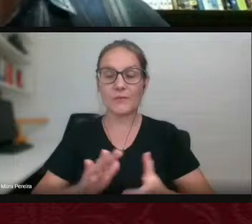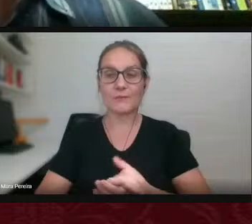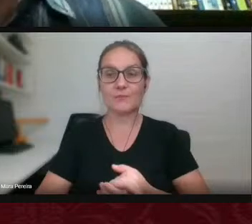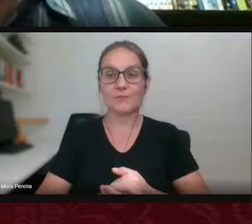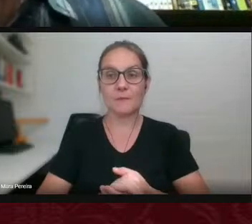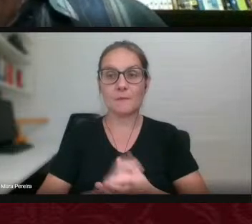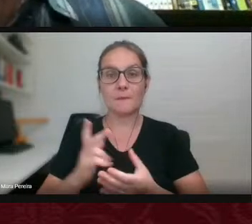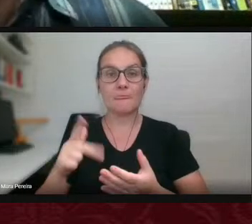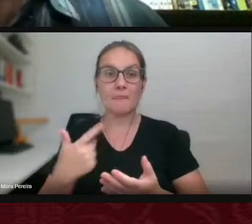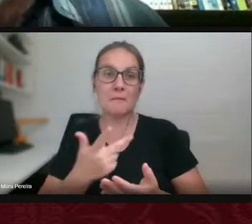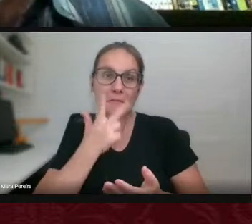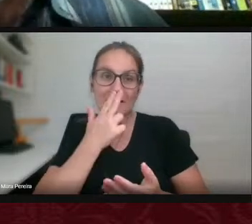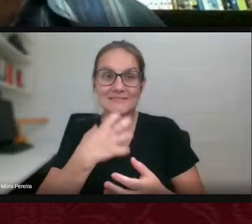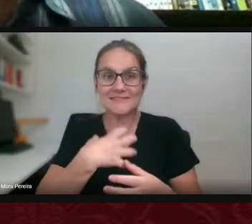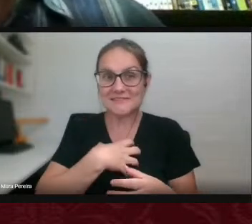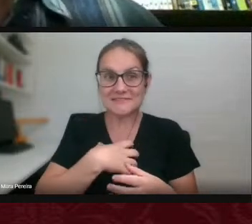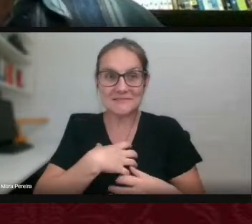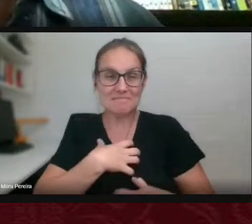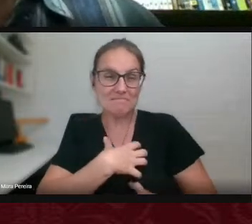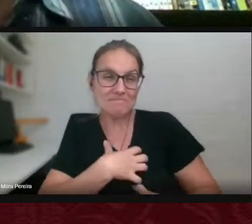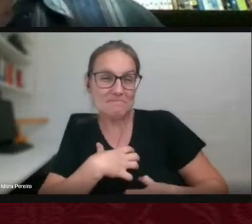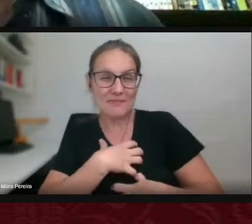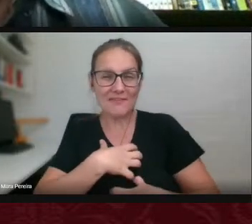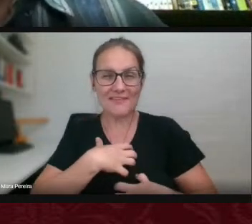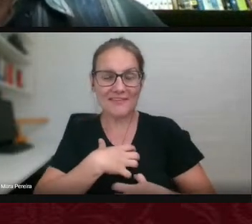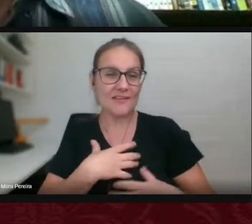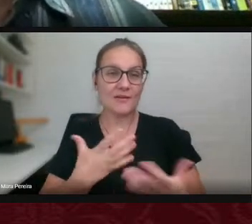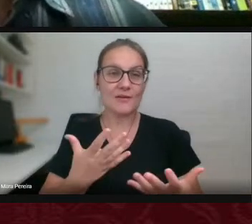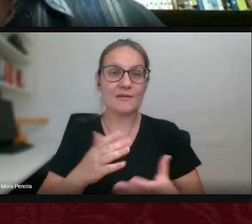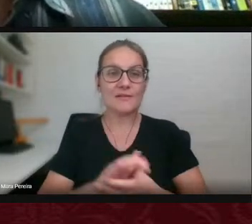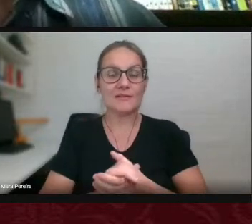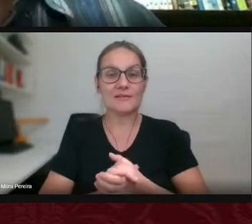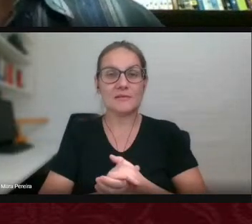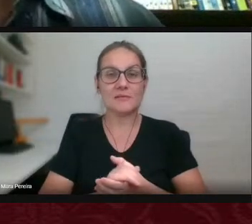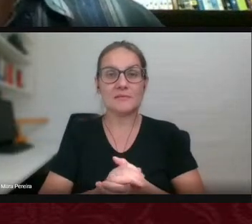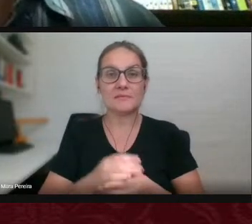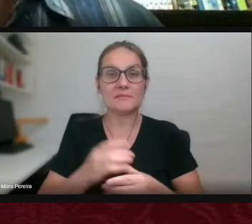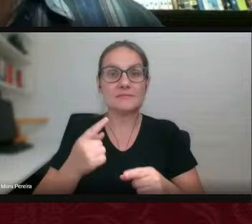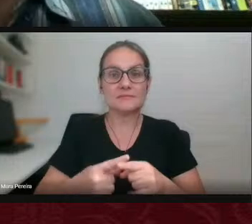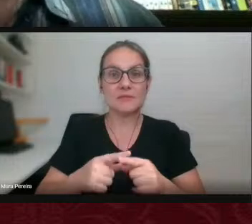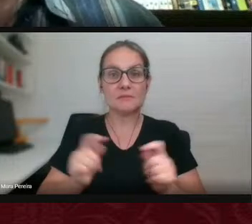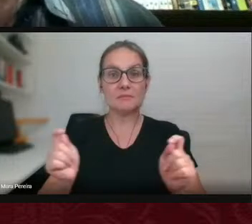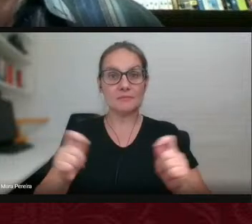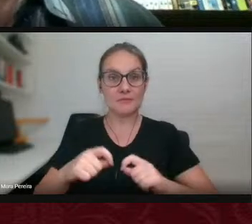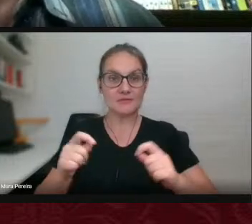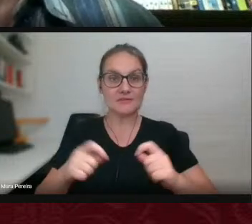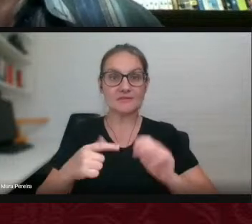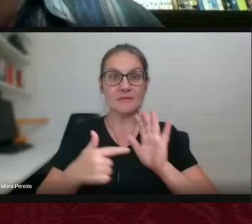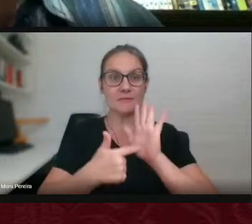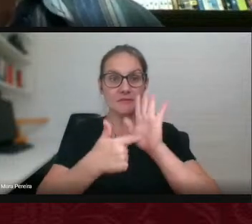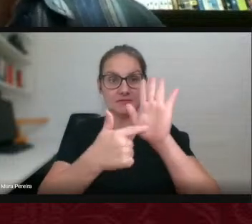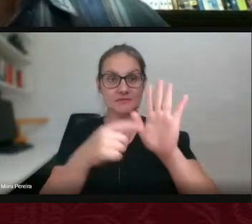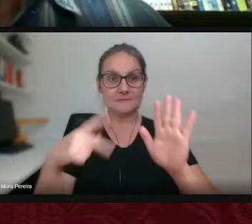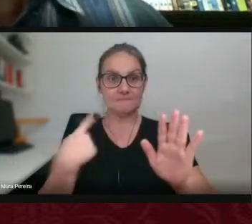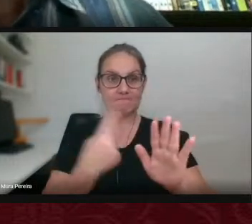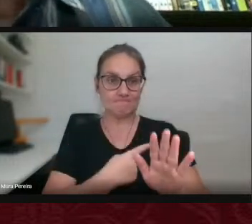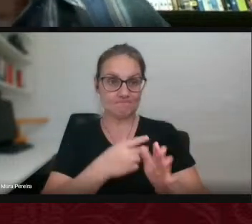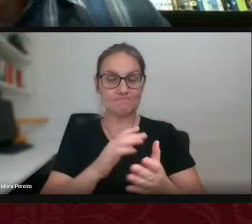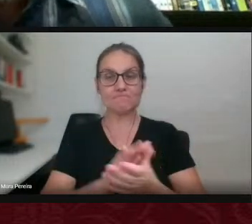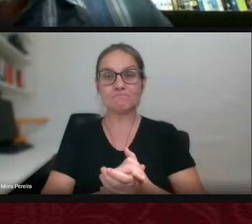numa situação um tanto quanto incômoda, né? Até para que nós possamos fazer a nossa apresentação, né?